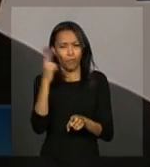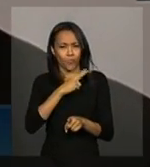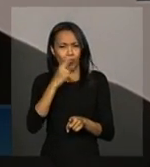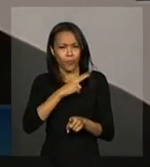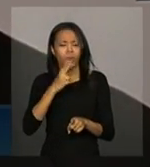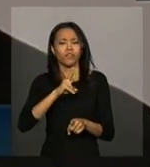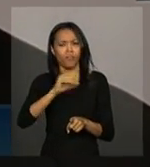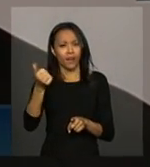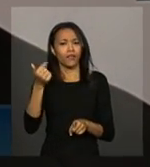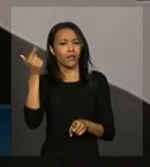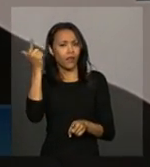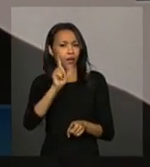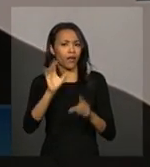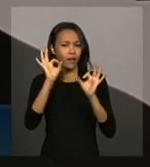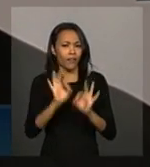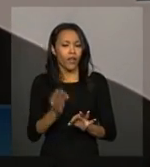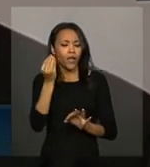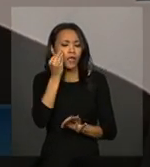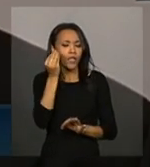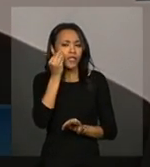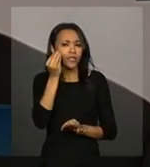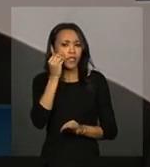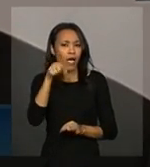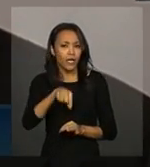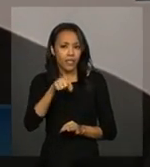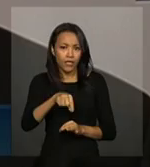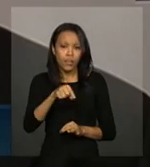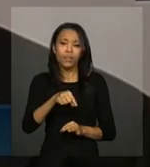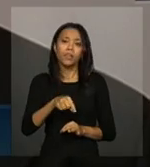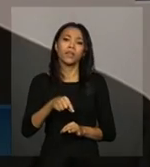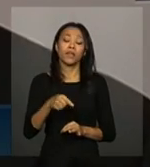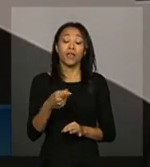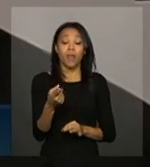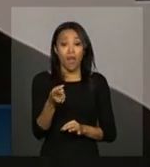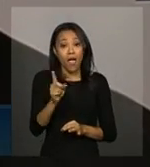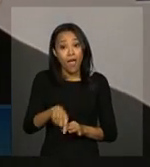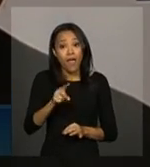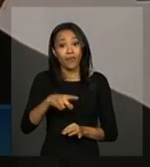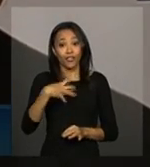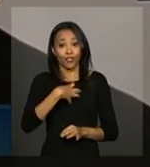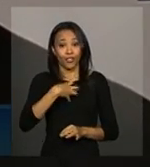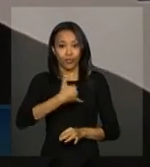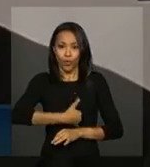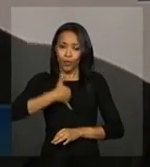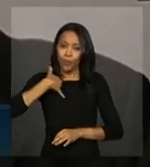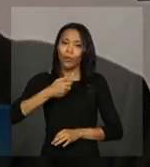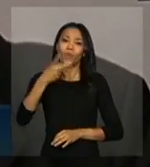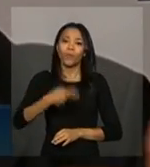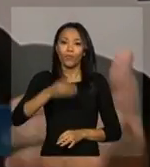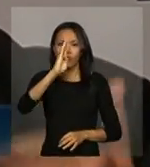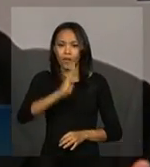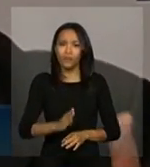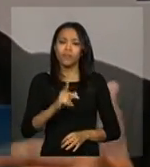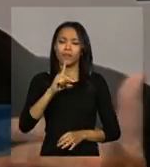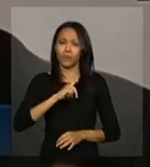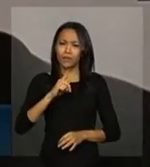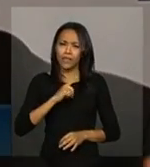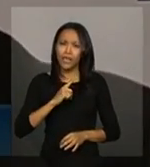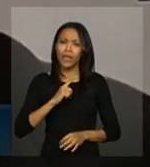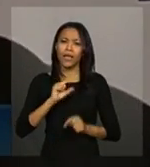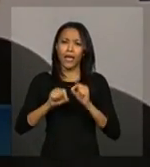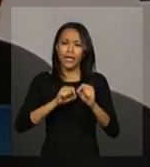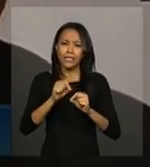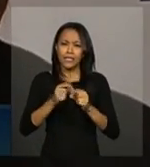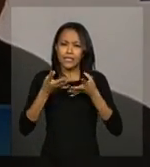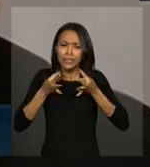todas as condições de fazer esse teste de equipamento no Cepel, quer dizer, uma coisa que muito orgulha o Brasil de termos, então, essa fronteira